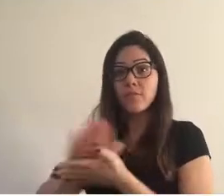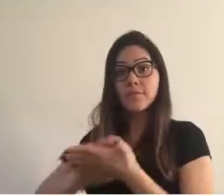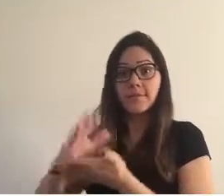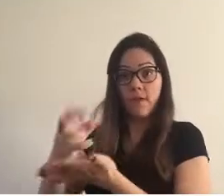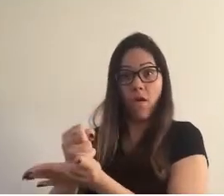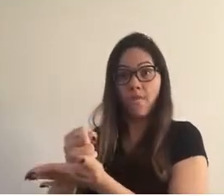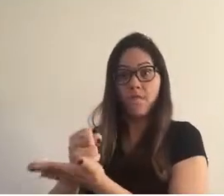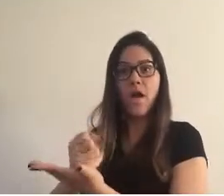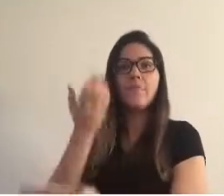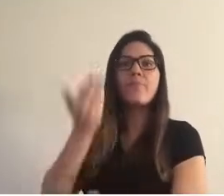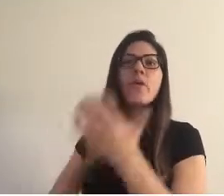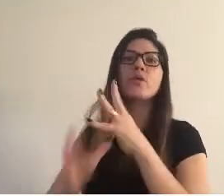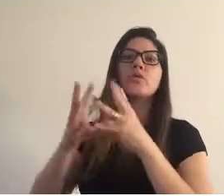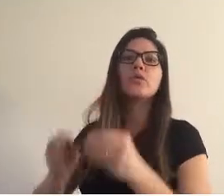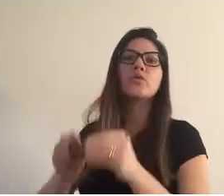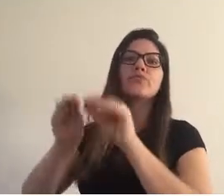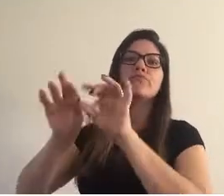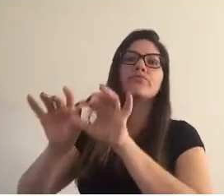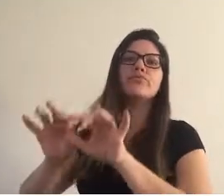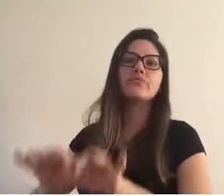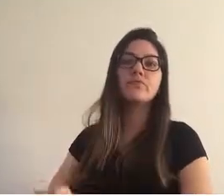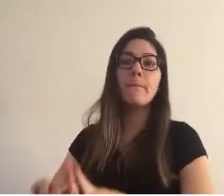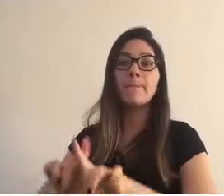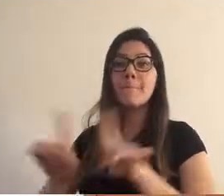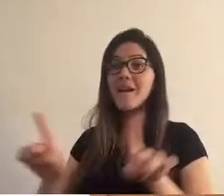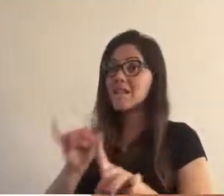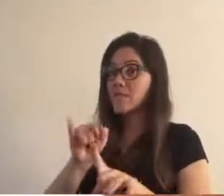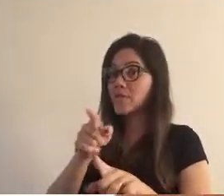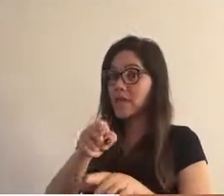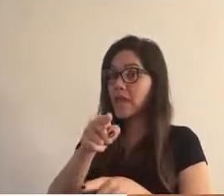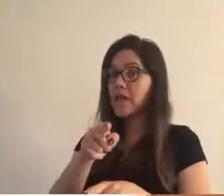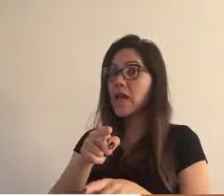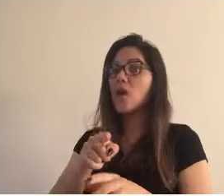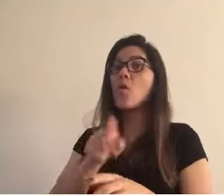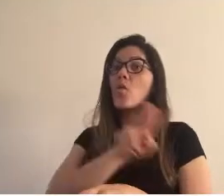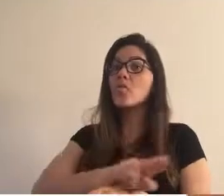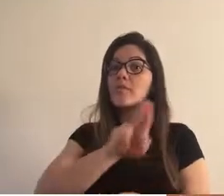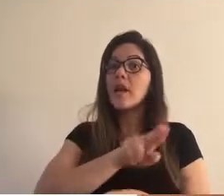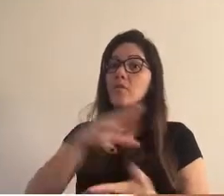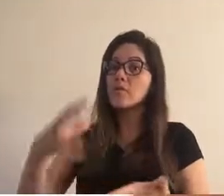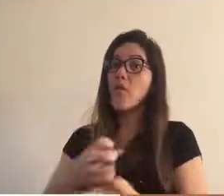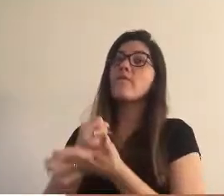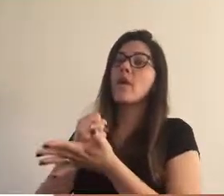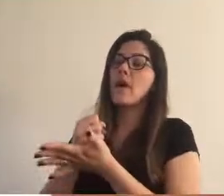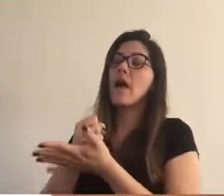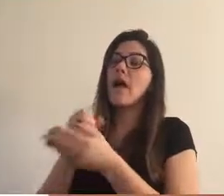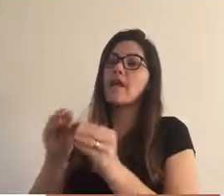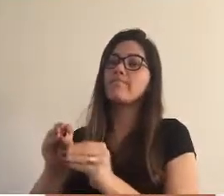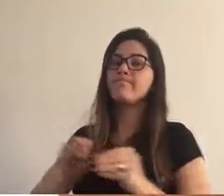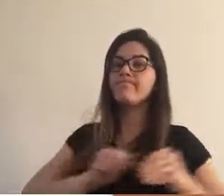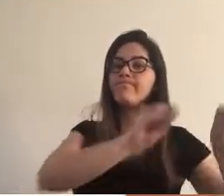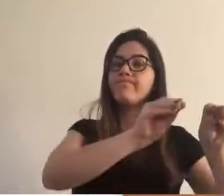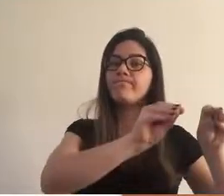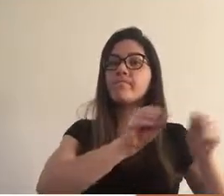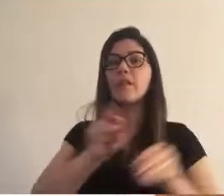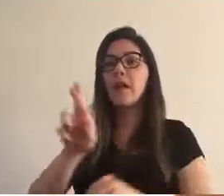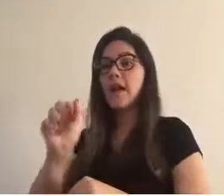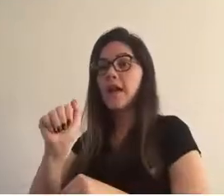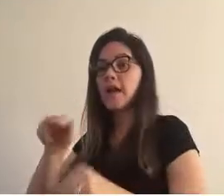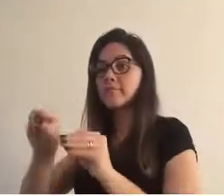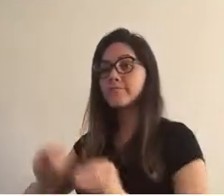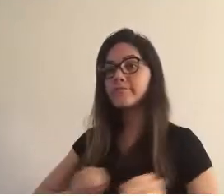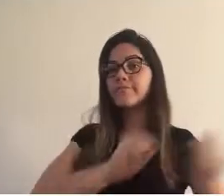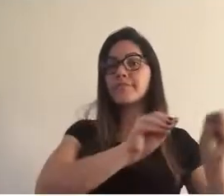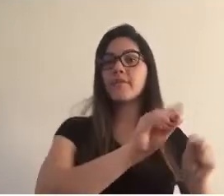salvar o texto, você perderá todo o conteúdo dele, a não ser que você tenha usado a opção salvar. Que migra o trabalho da